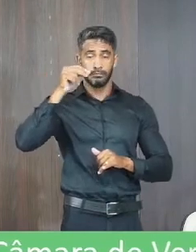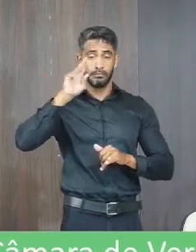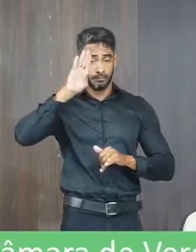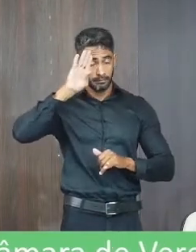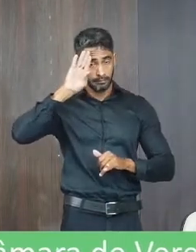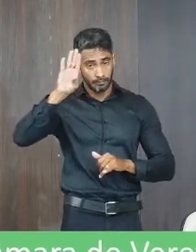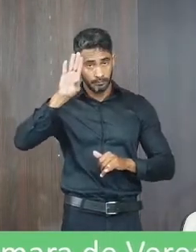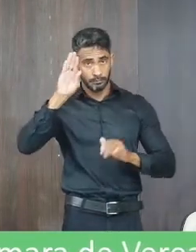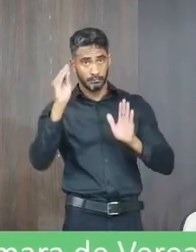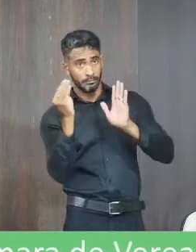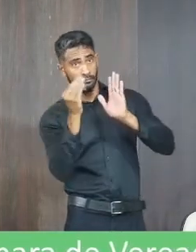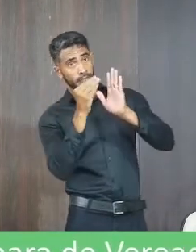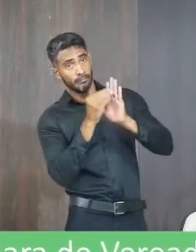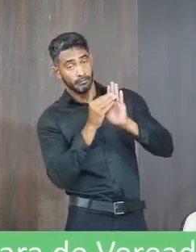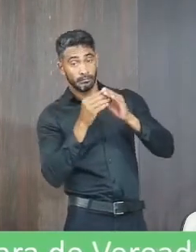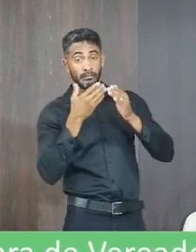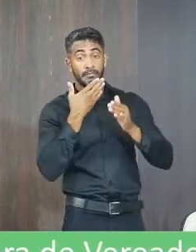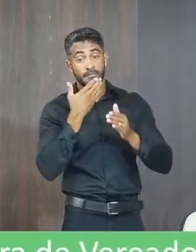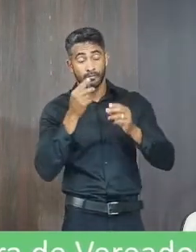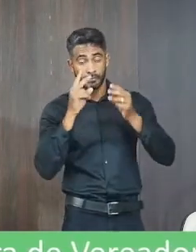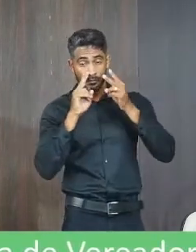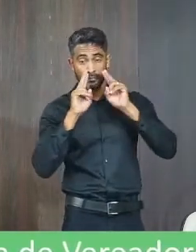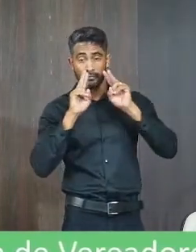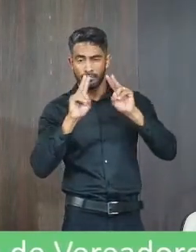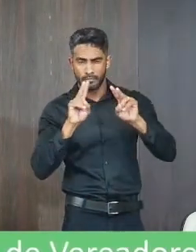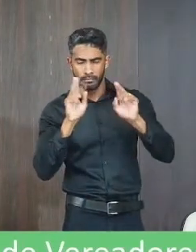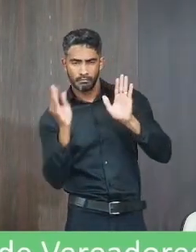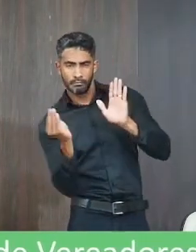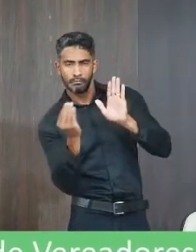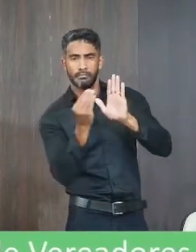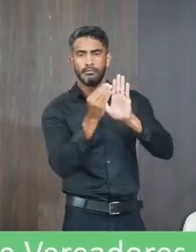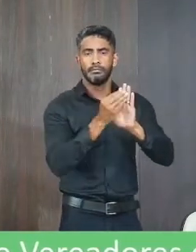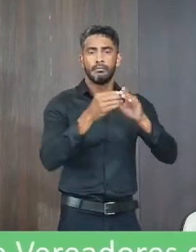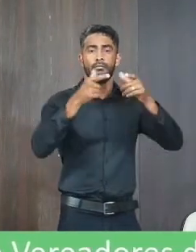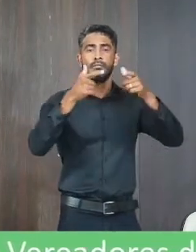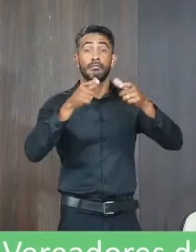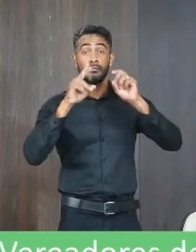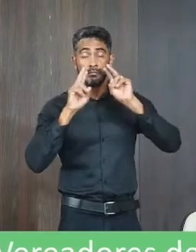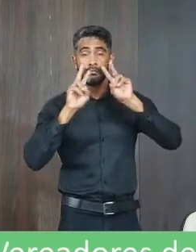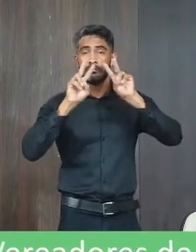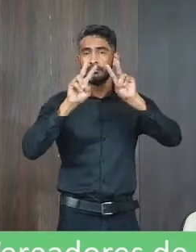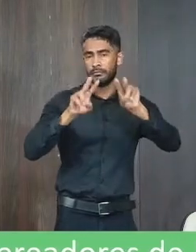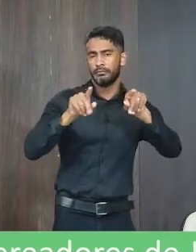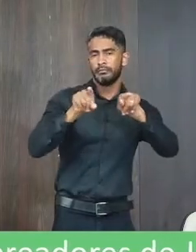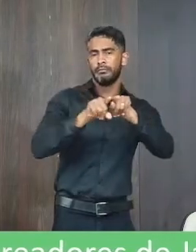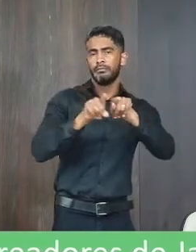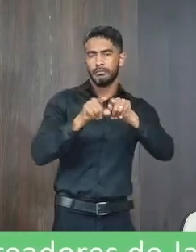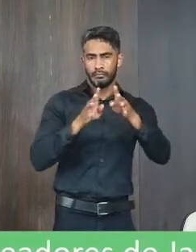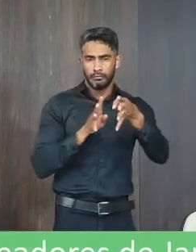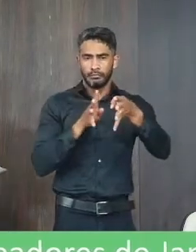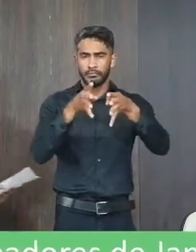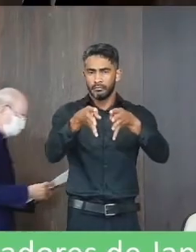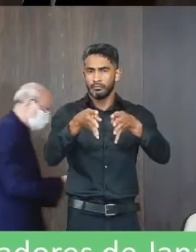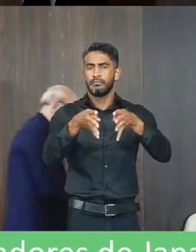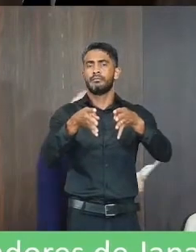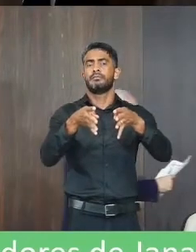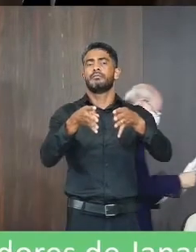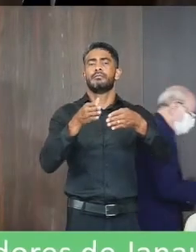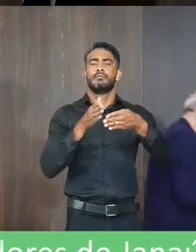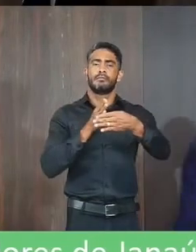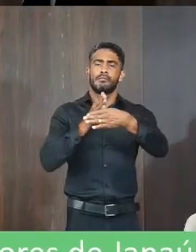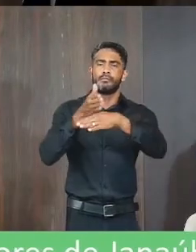local de destaque e de fácil visualização, devendo afixar em local visível e de fácil acesso aos